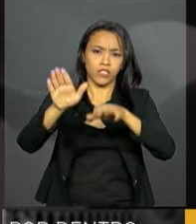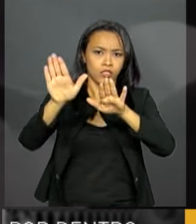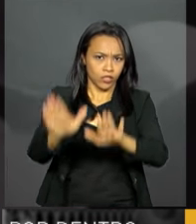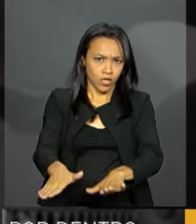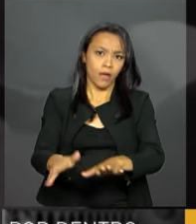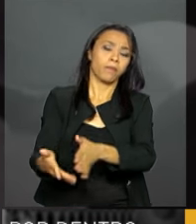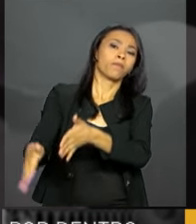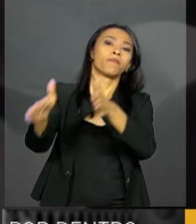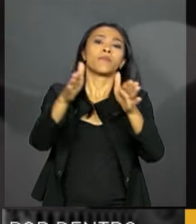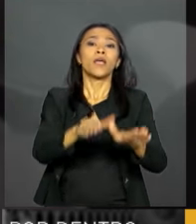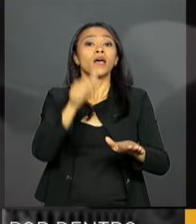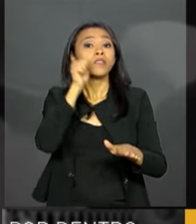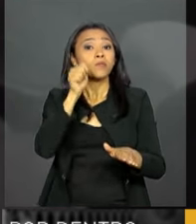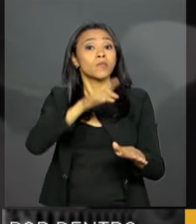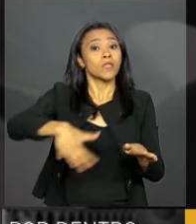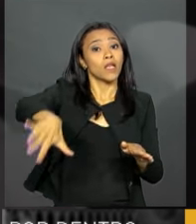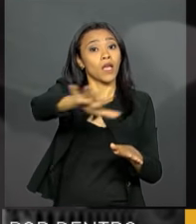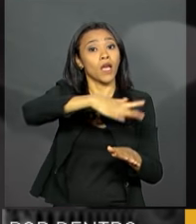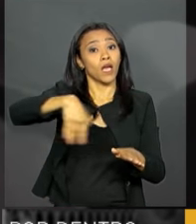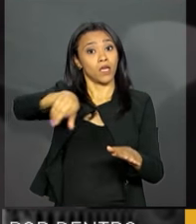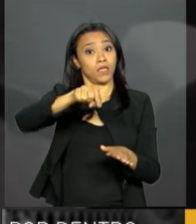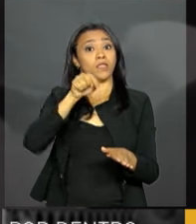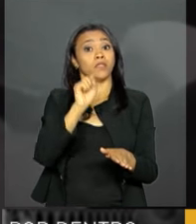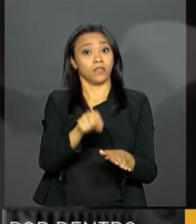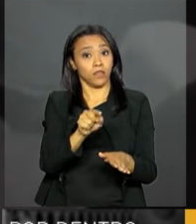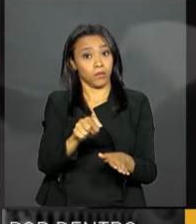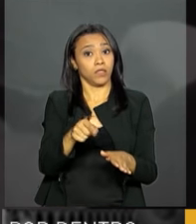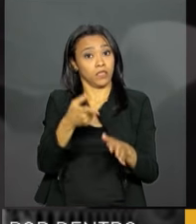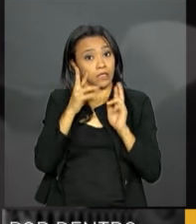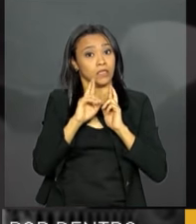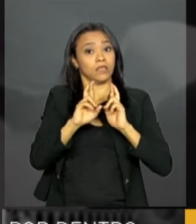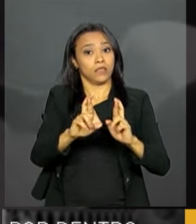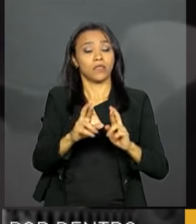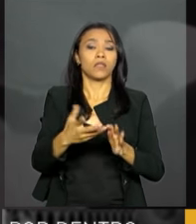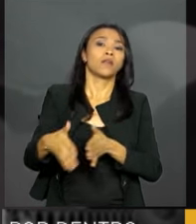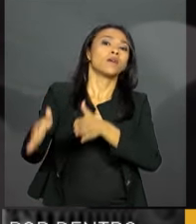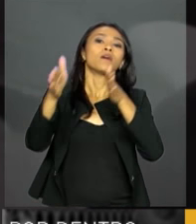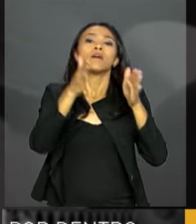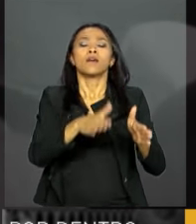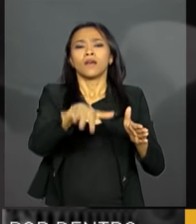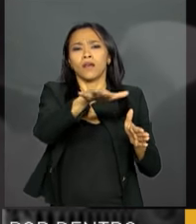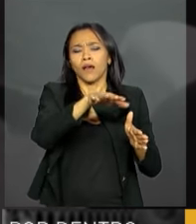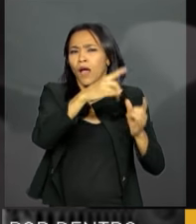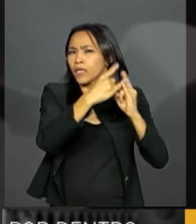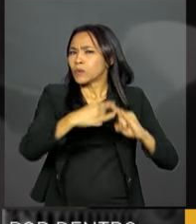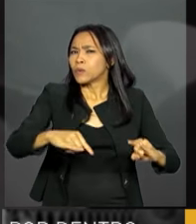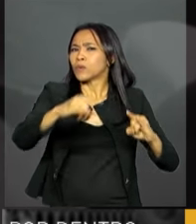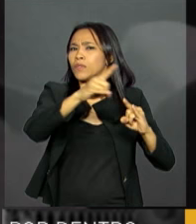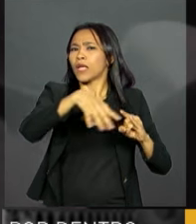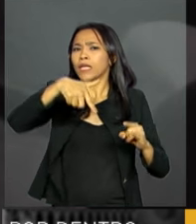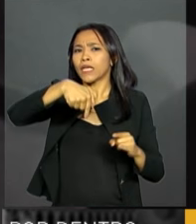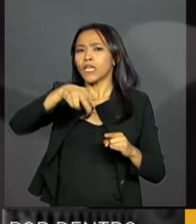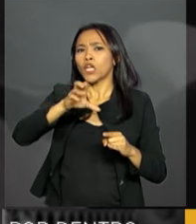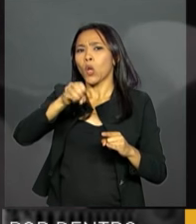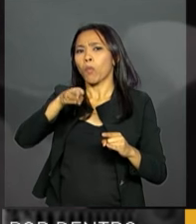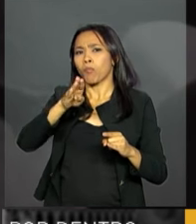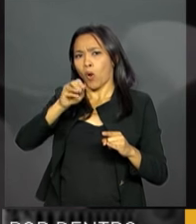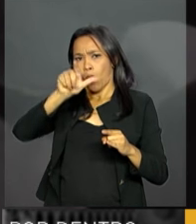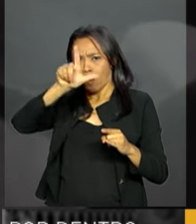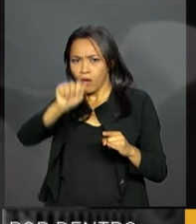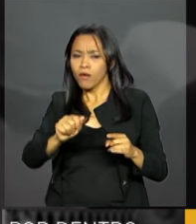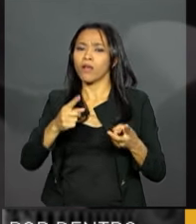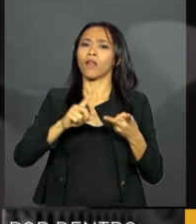as mulheres chefes de família, os agricultores desintrusados de áreas de quilombola, de áreas indígenas.